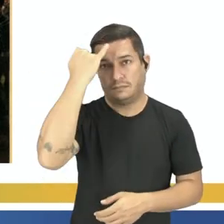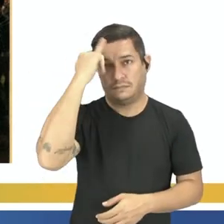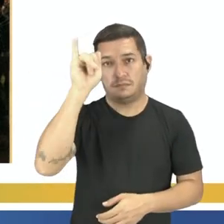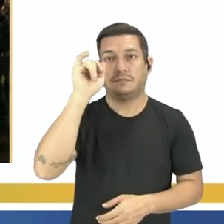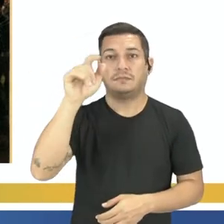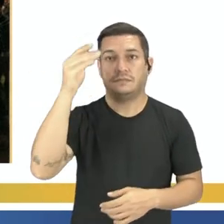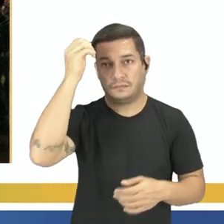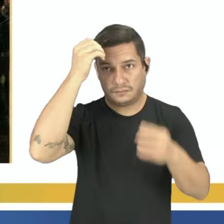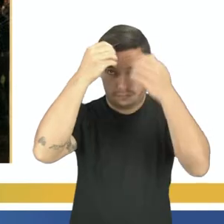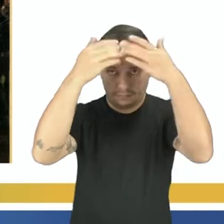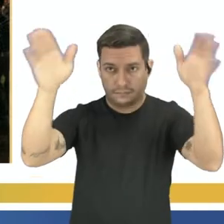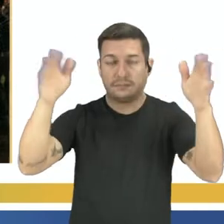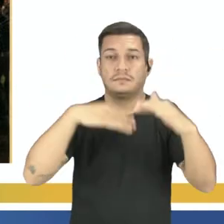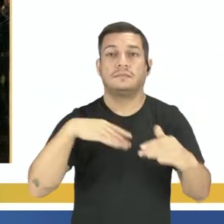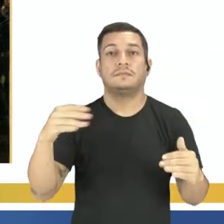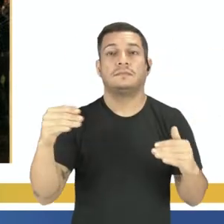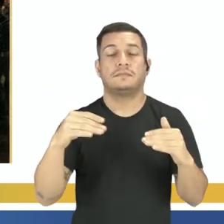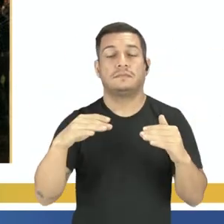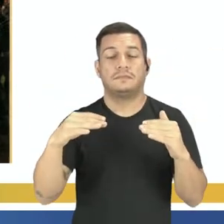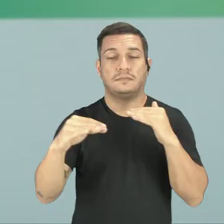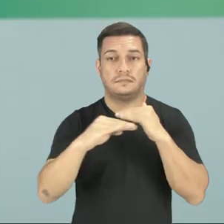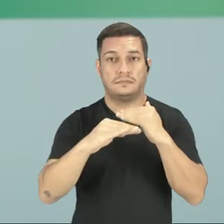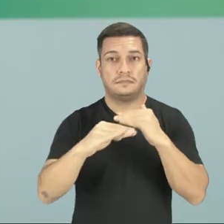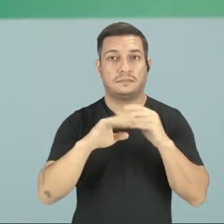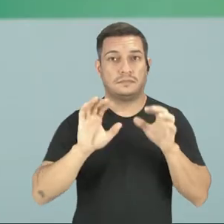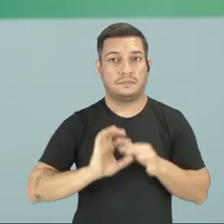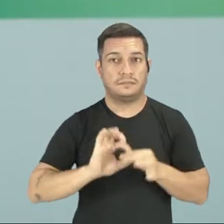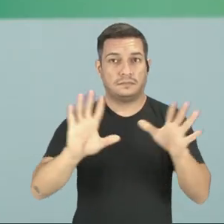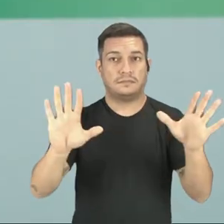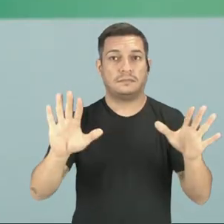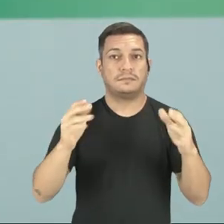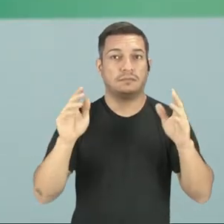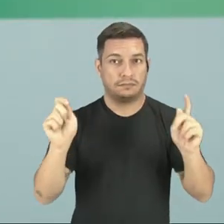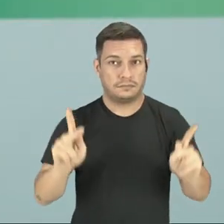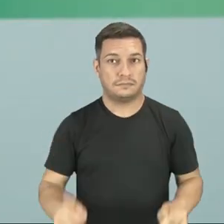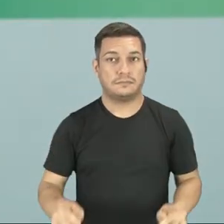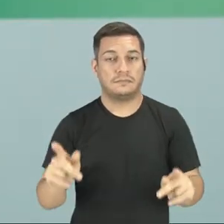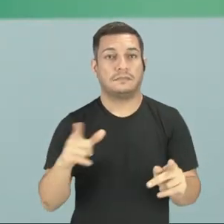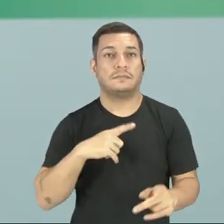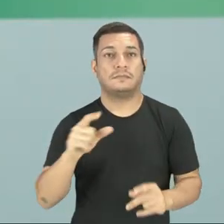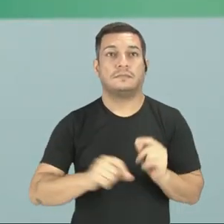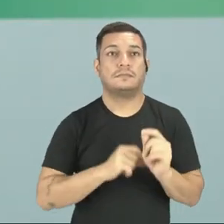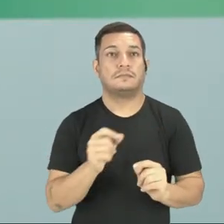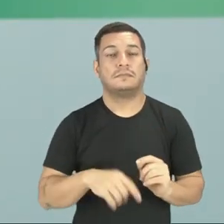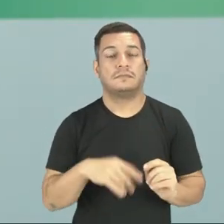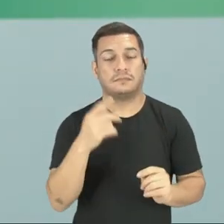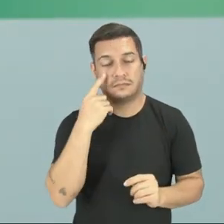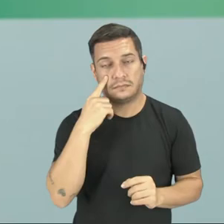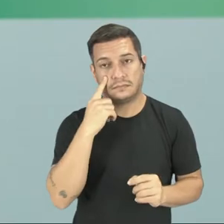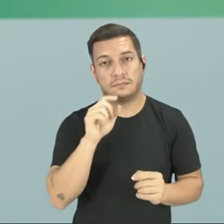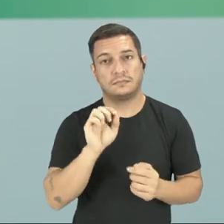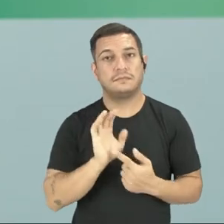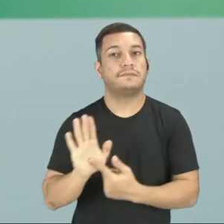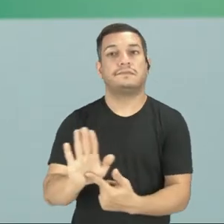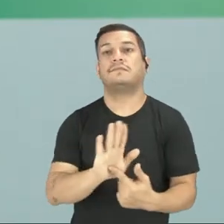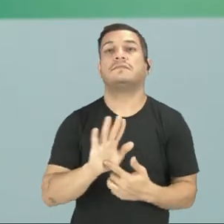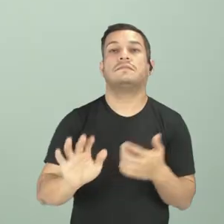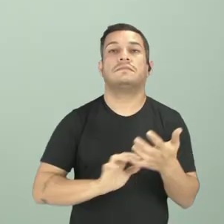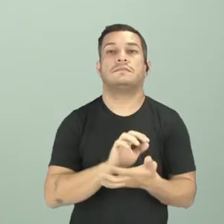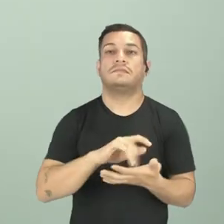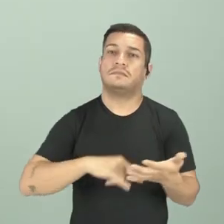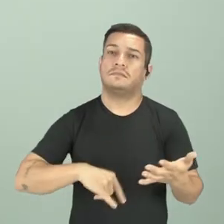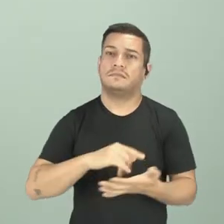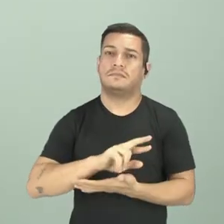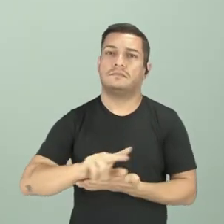iluminista de liberdade, igualdade e fraternidade, ele sendo aplicado em uma revolução. Uma espécie de documentações sendo